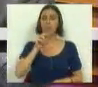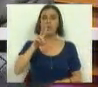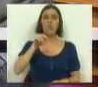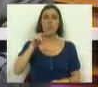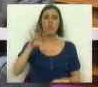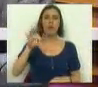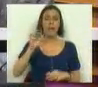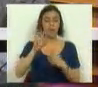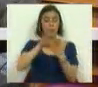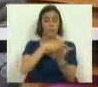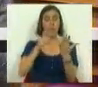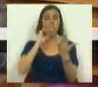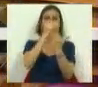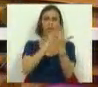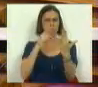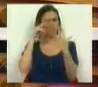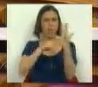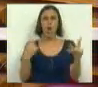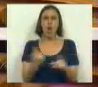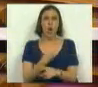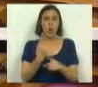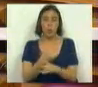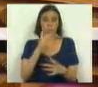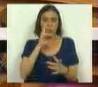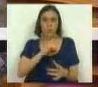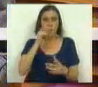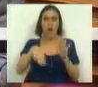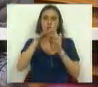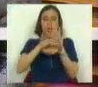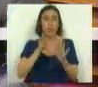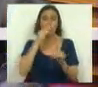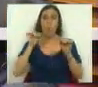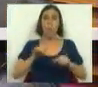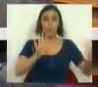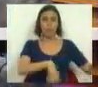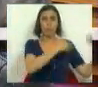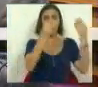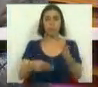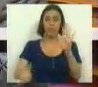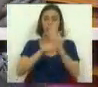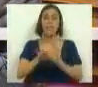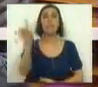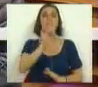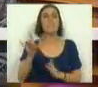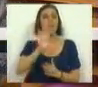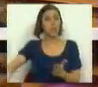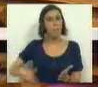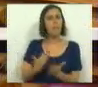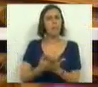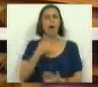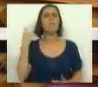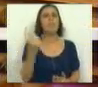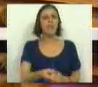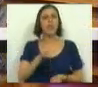Mercado. Porque mesmo no plano dos valores encontramos coisas indizíveis do Estatuto de Aluno que foi hoje entregue. O artigo 6º da proposta faz